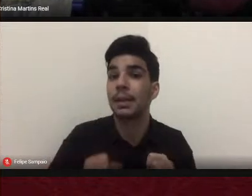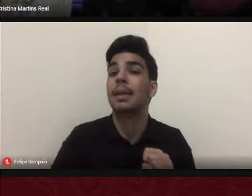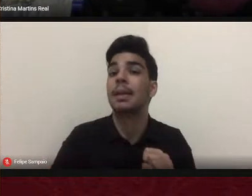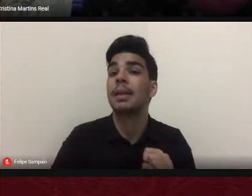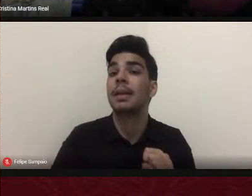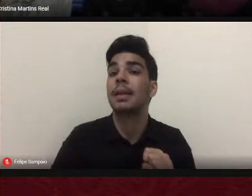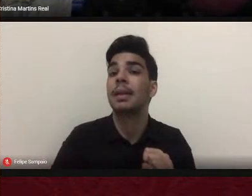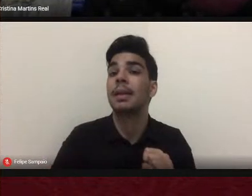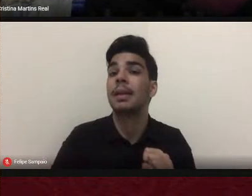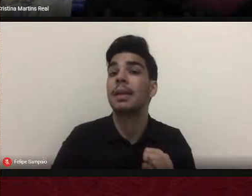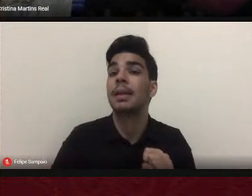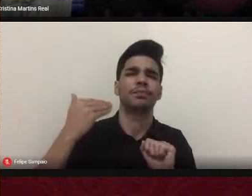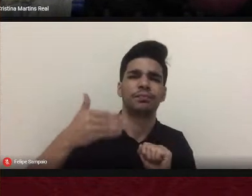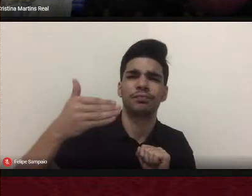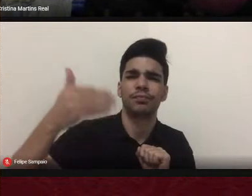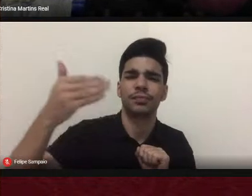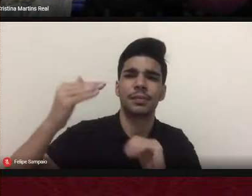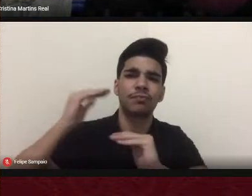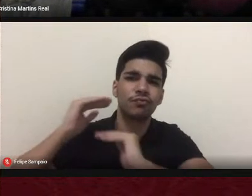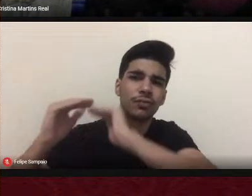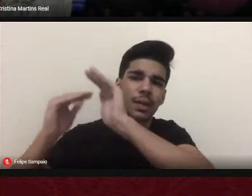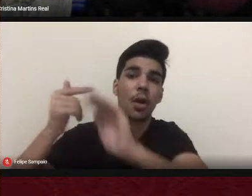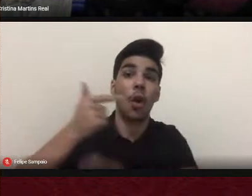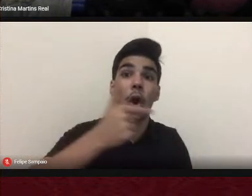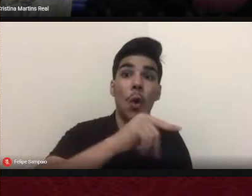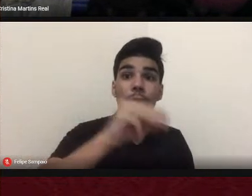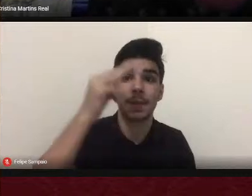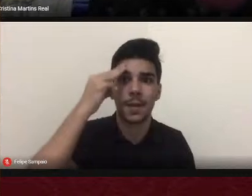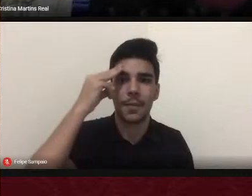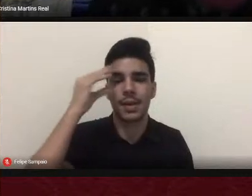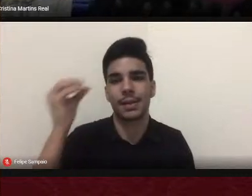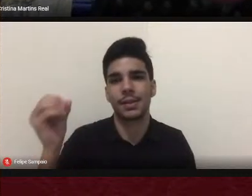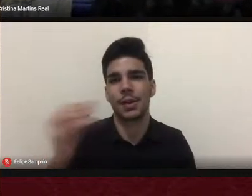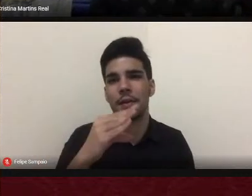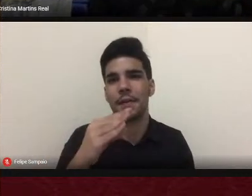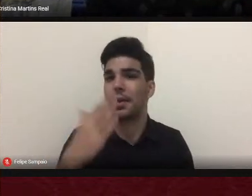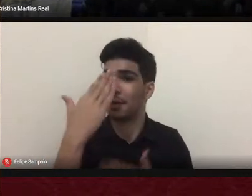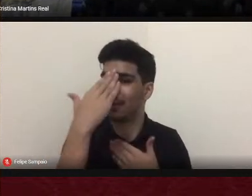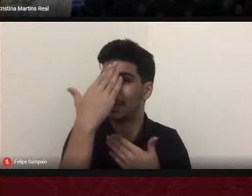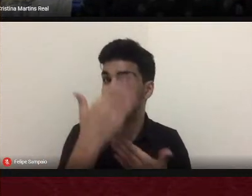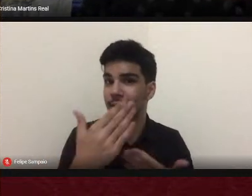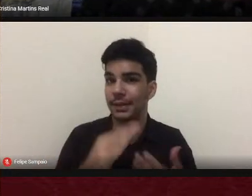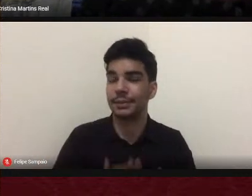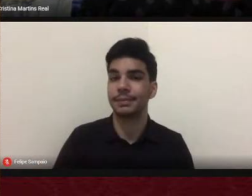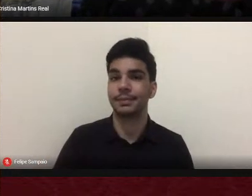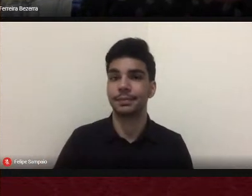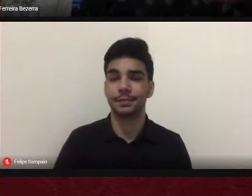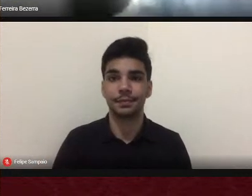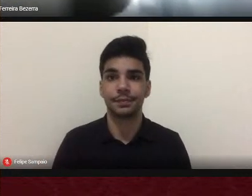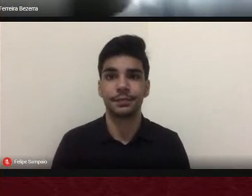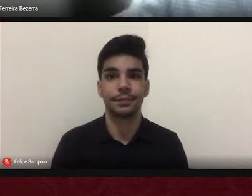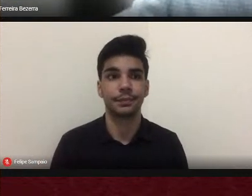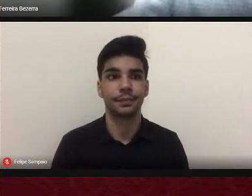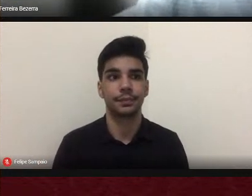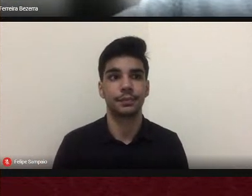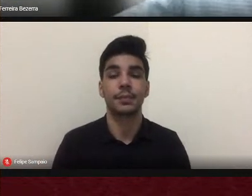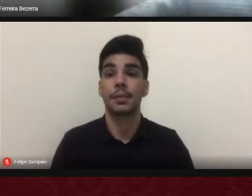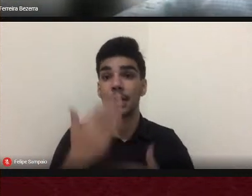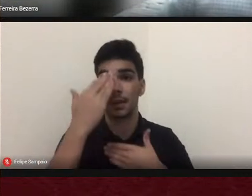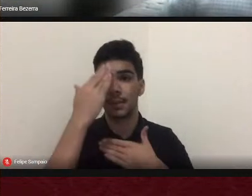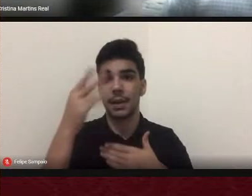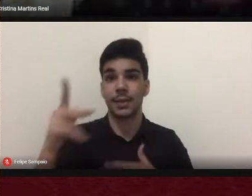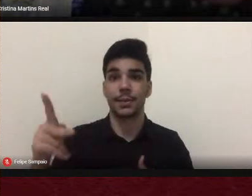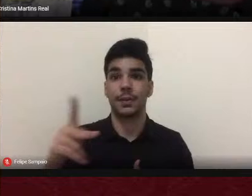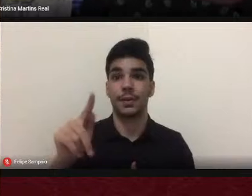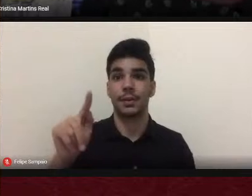novas memórias para o UFGD e para o nosso programa. Obrigada. Muito obrigado, senhora Gisele, pela